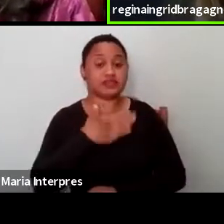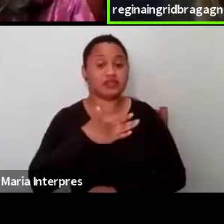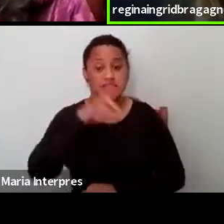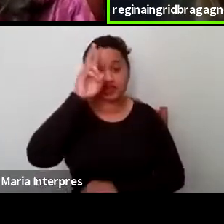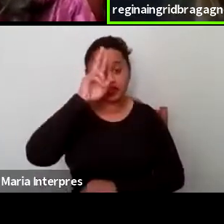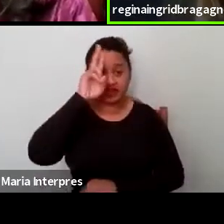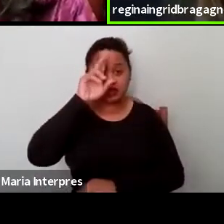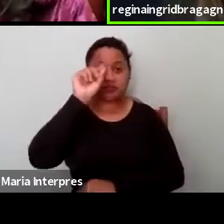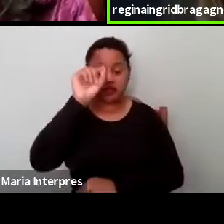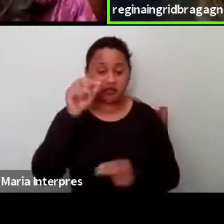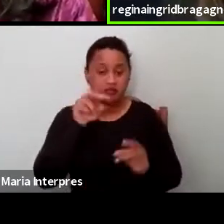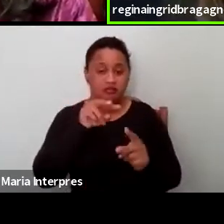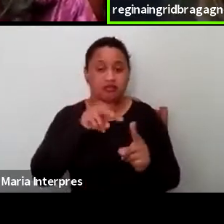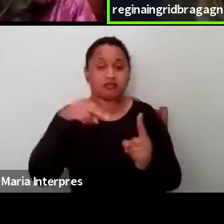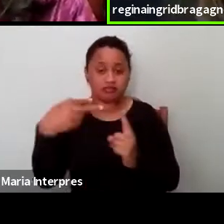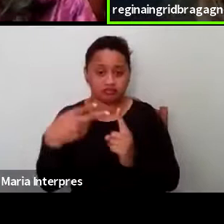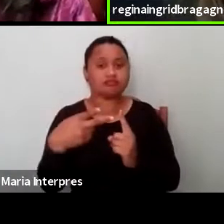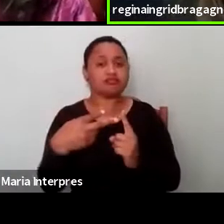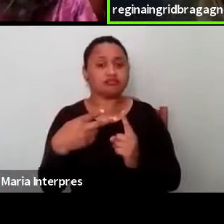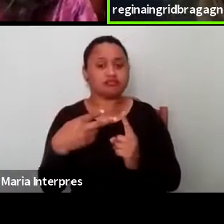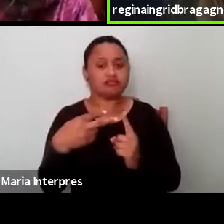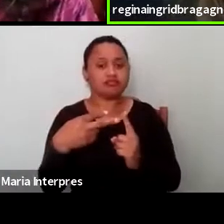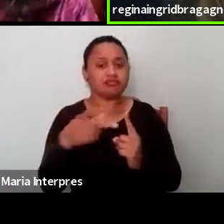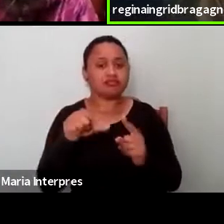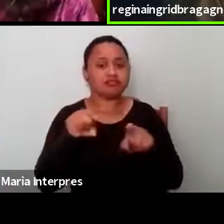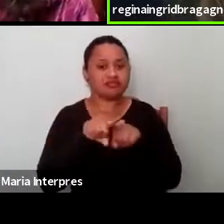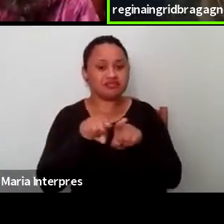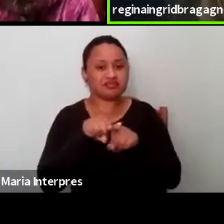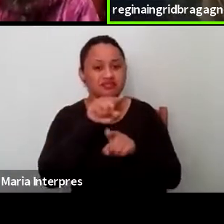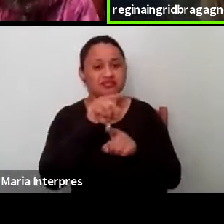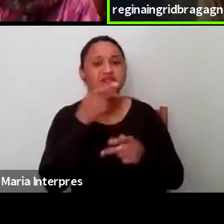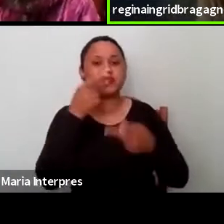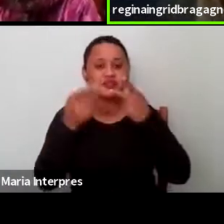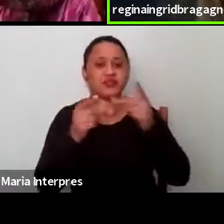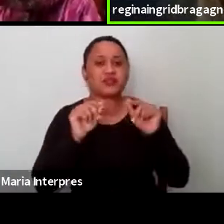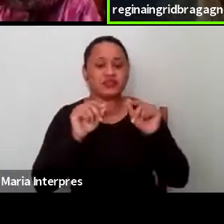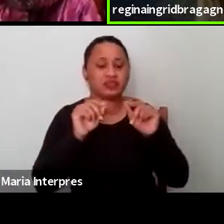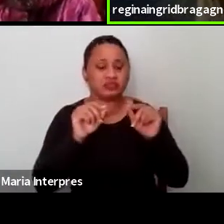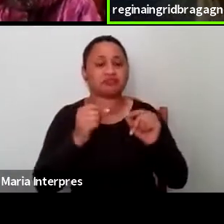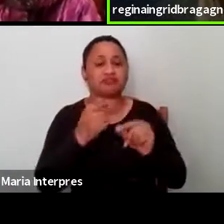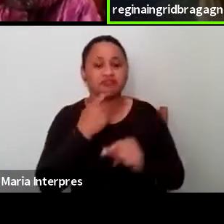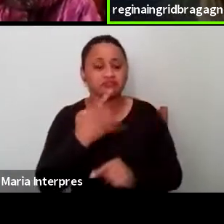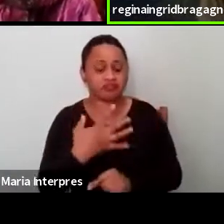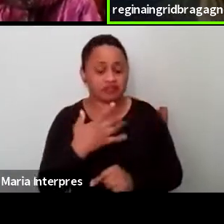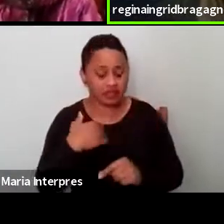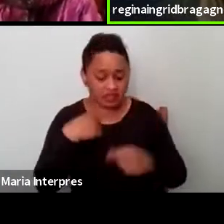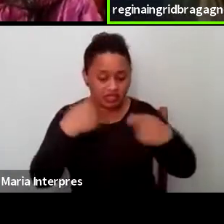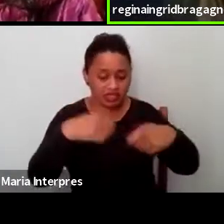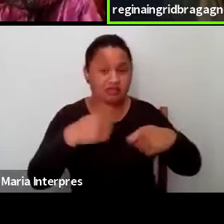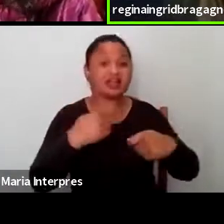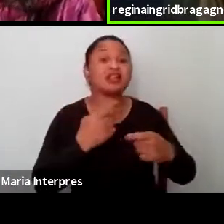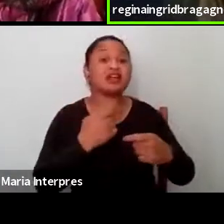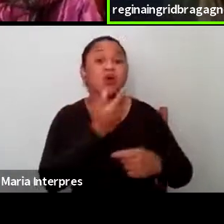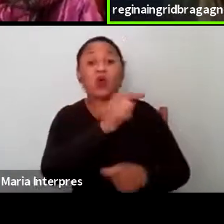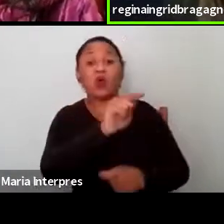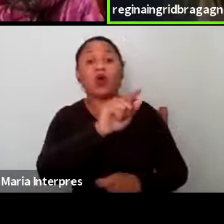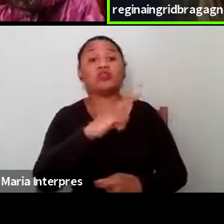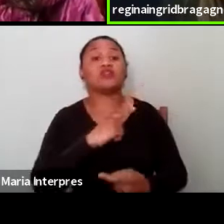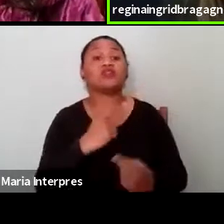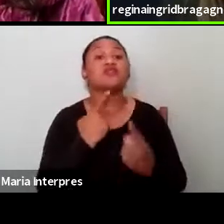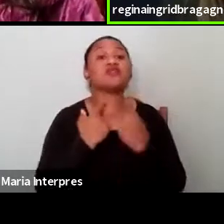perspectiva freiriana que tu nomeou, que é uma necessidade do desejo do outro, é